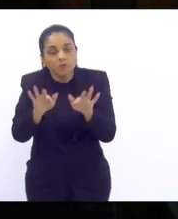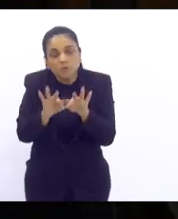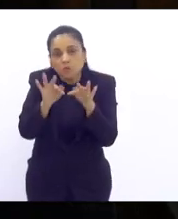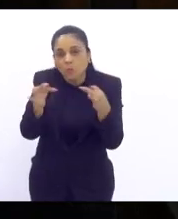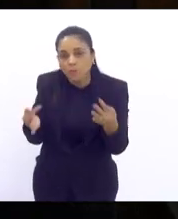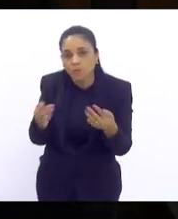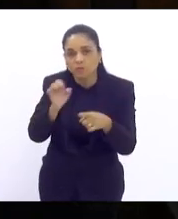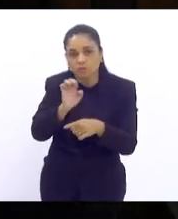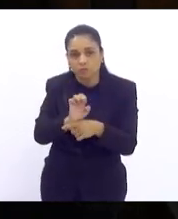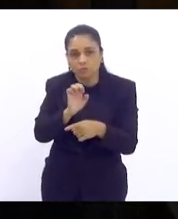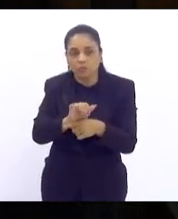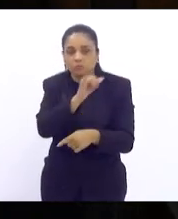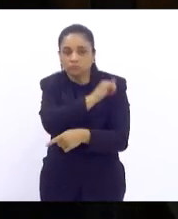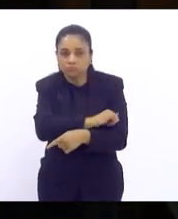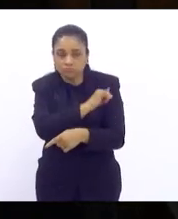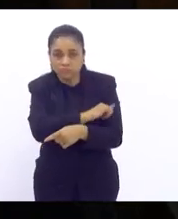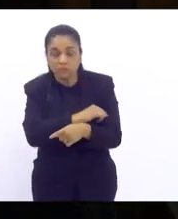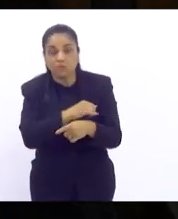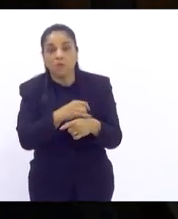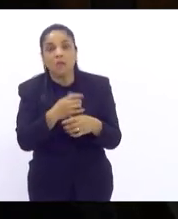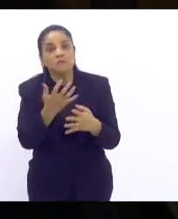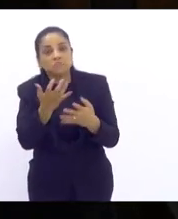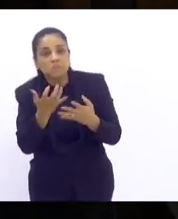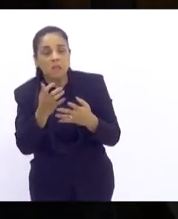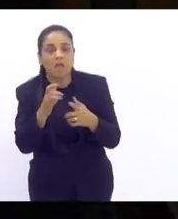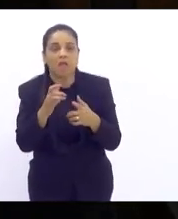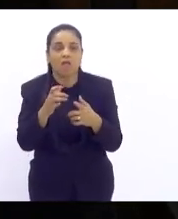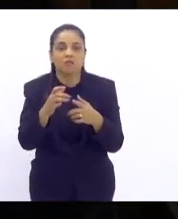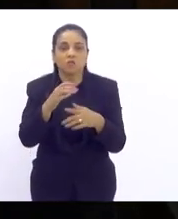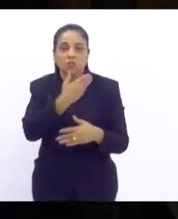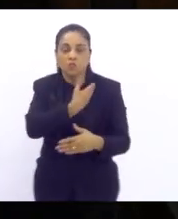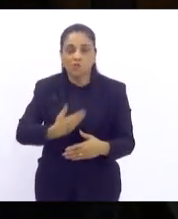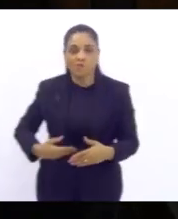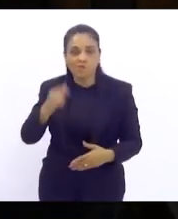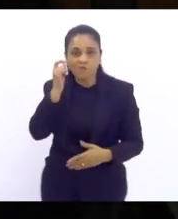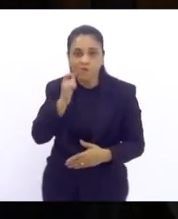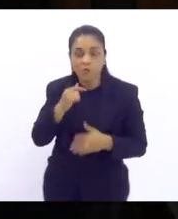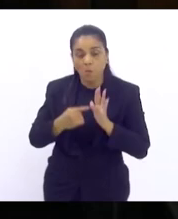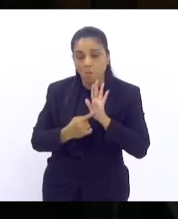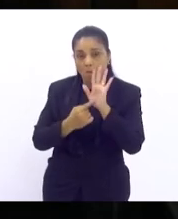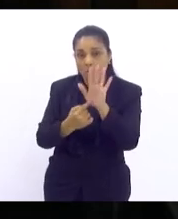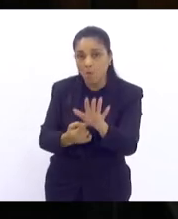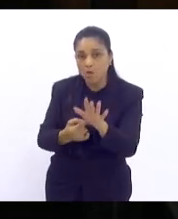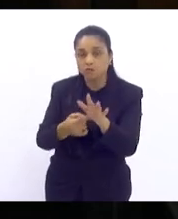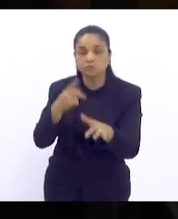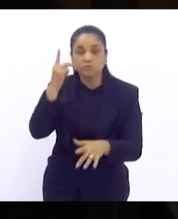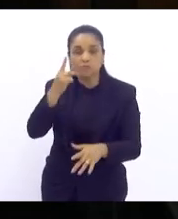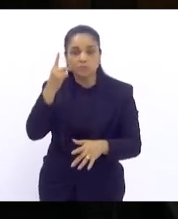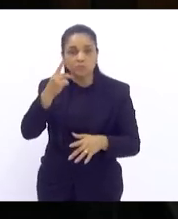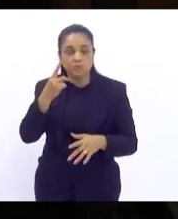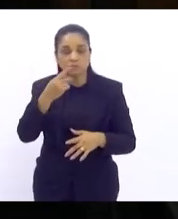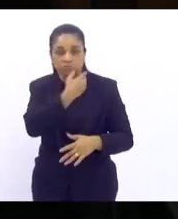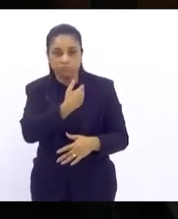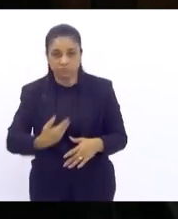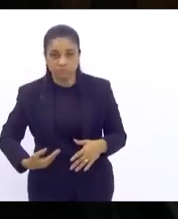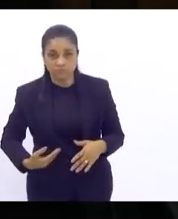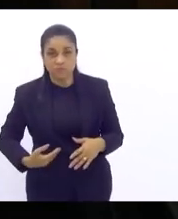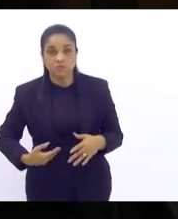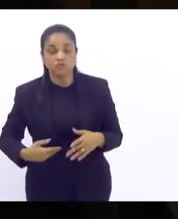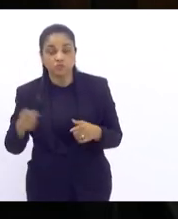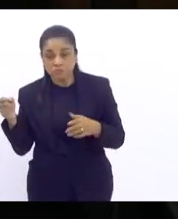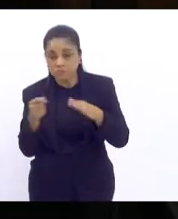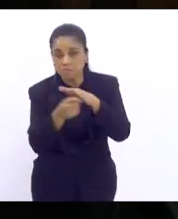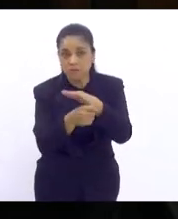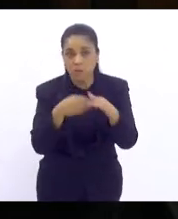do estado do Rio de Janeiro então a gente quer que o governador do estado apresente uma política pública de emprego e renda porque hoje a única